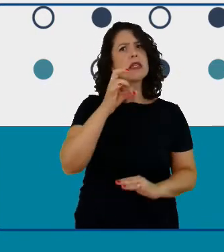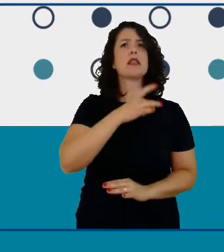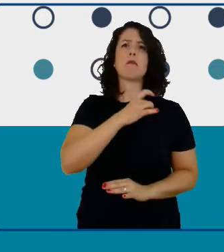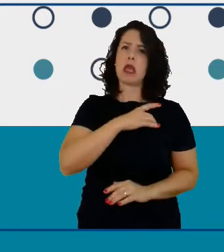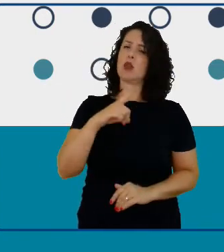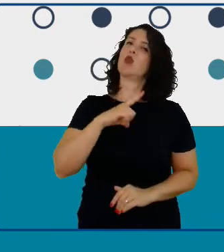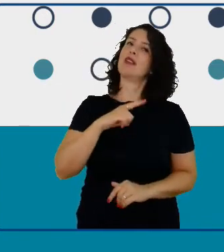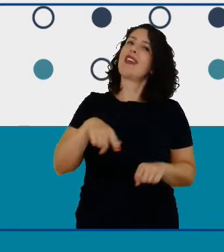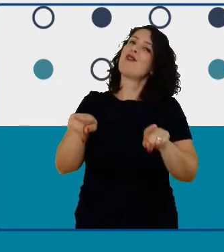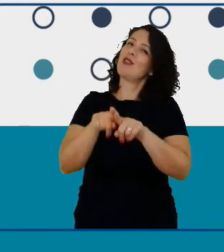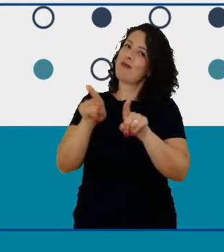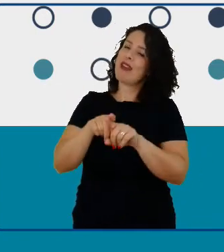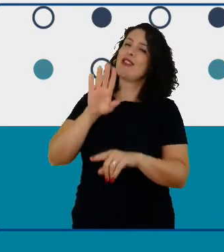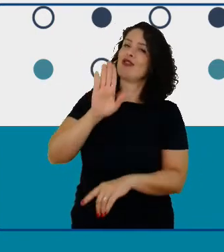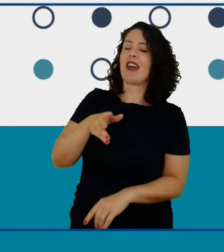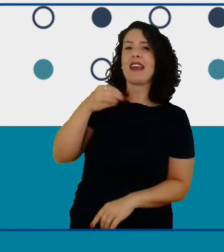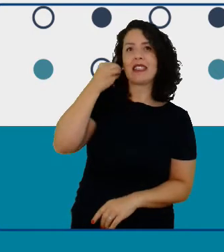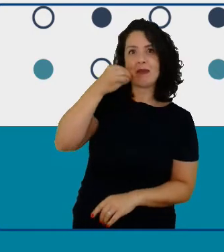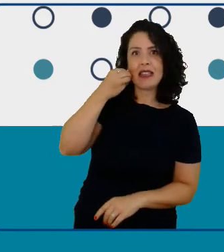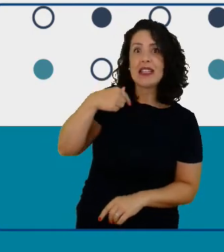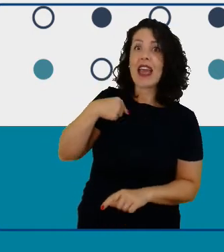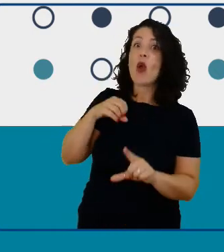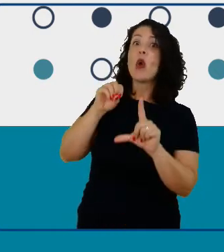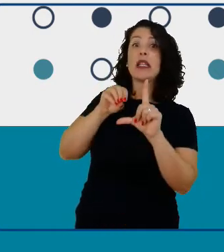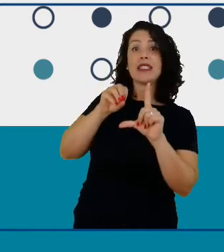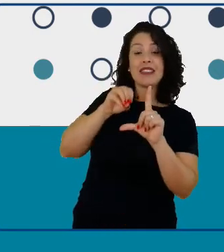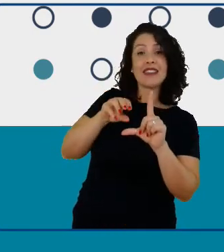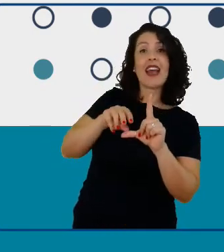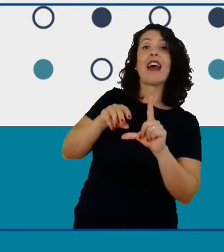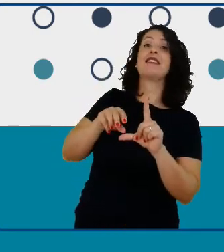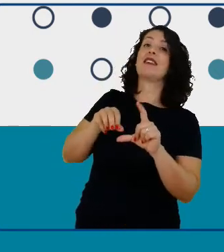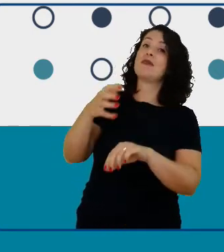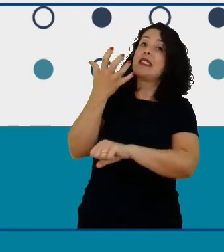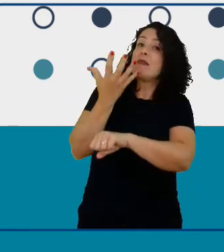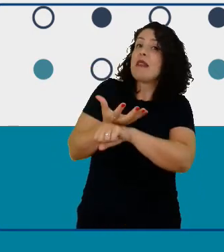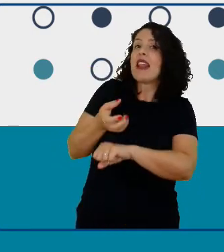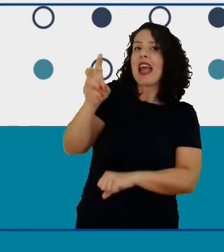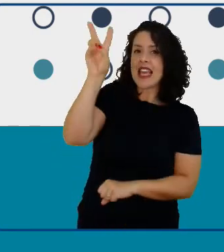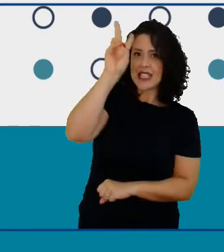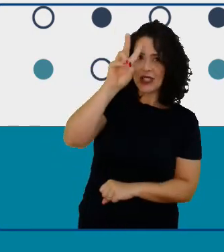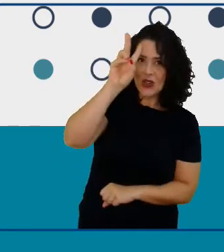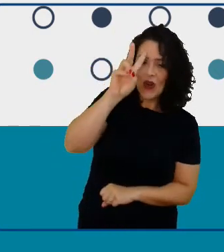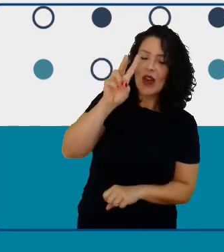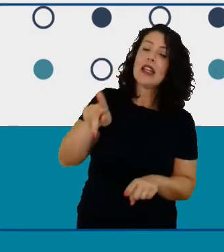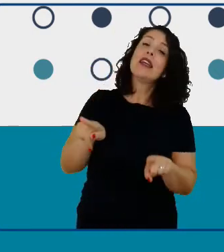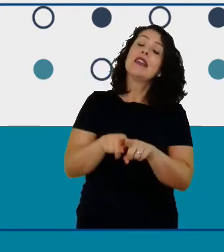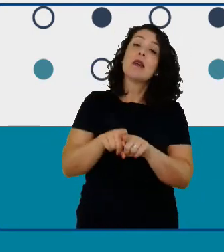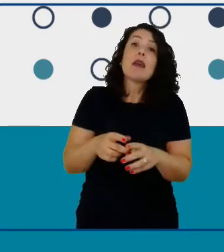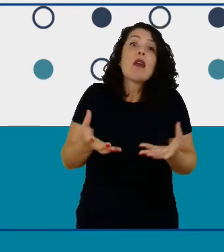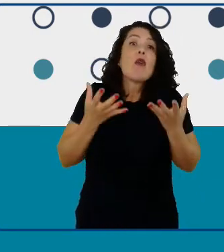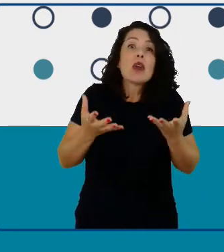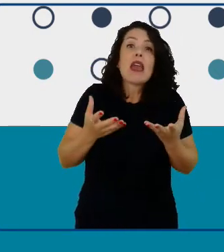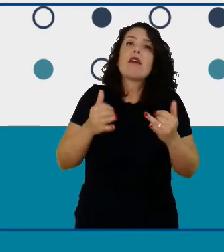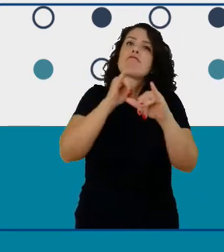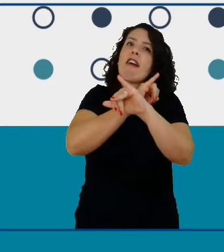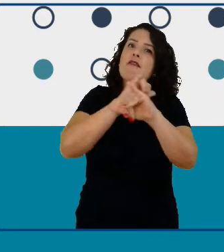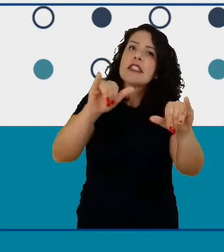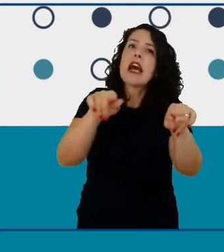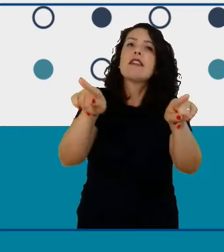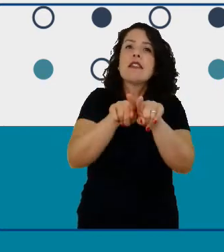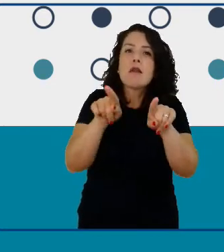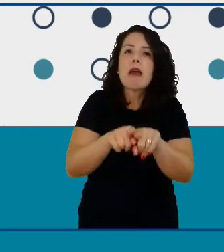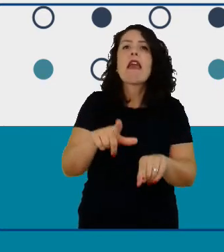sou licenciada em história então eu quero reafirmar essa potência que há em todos os